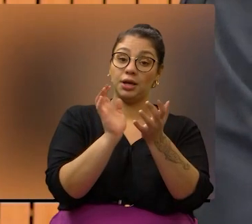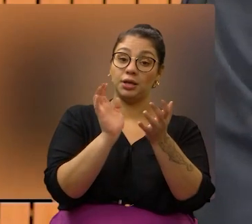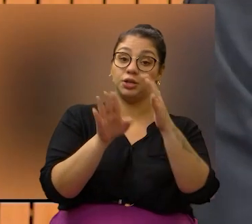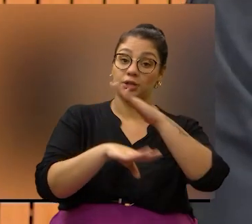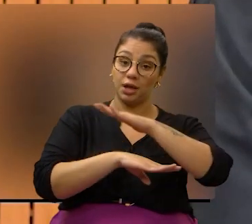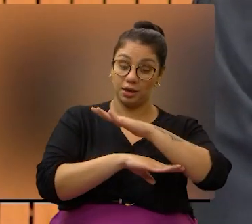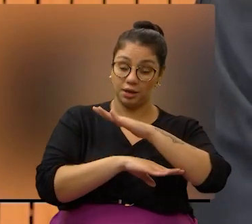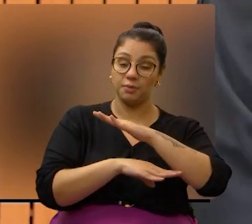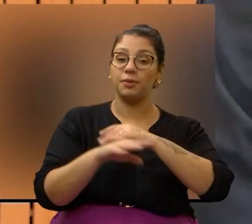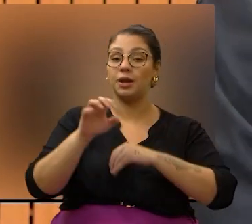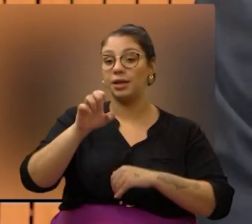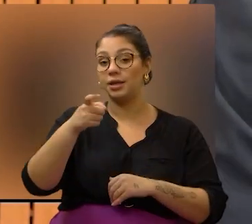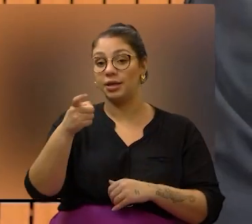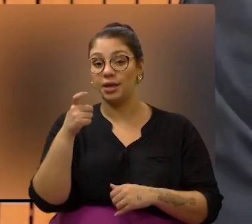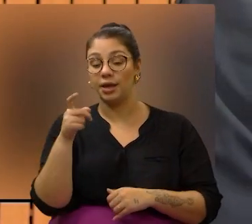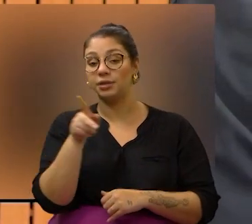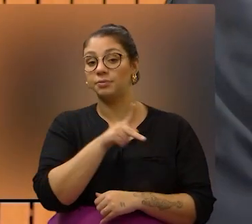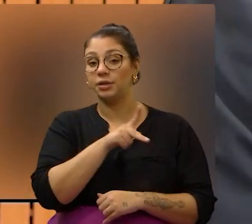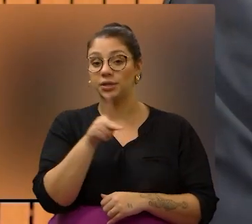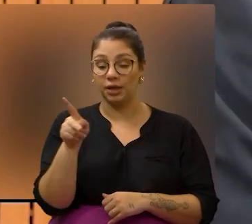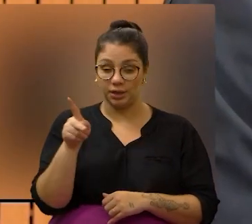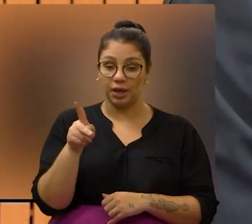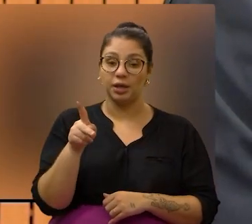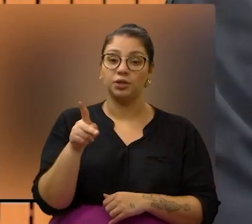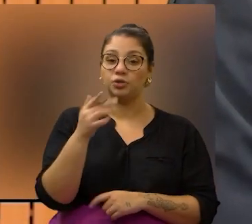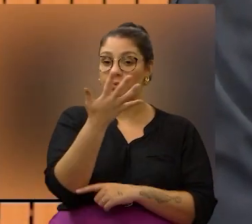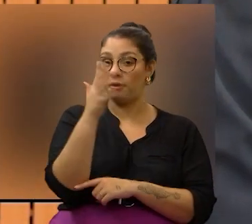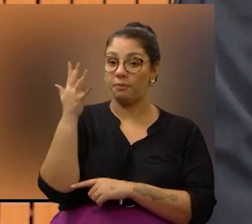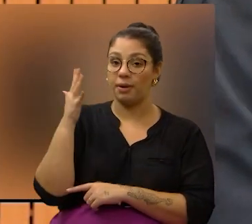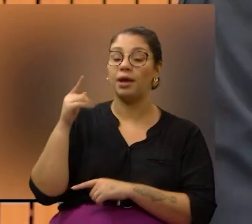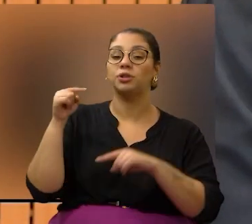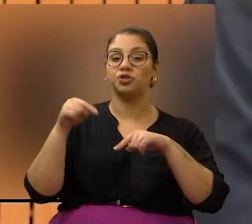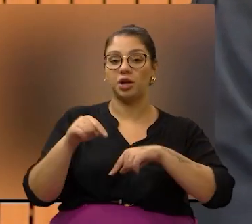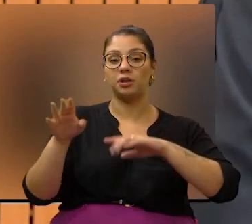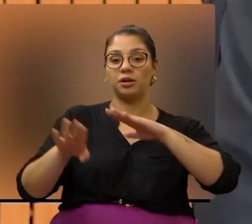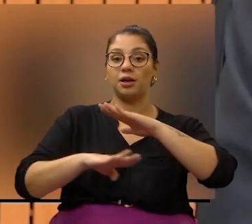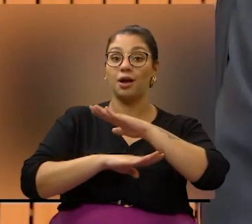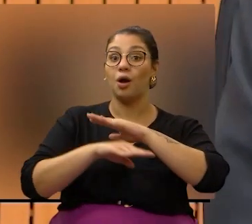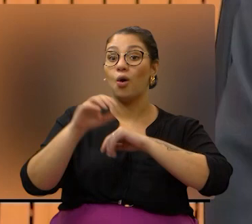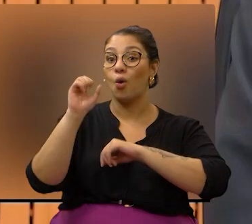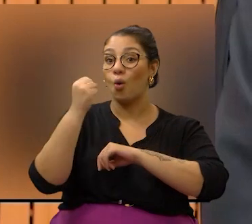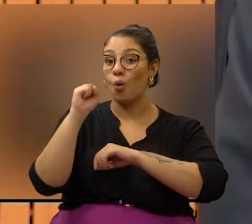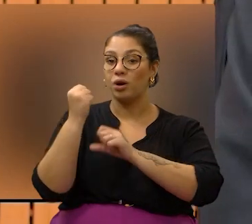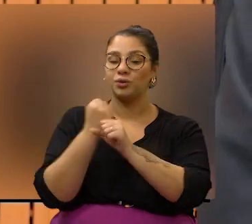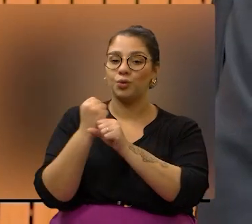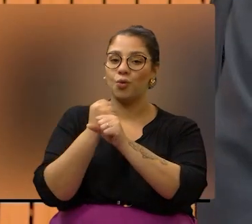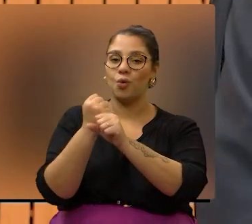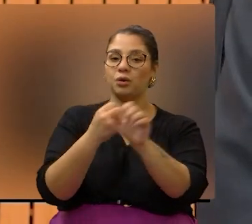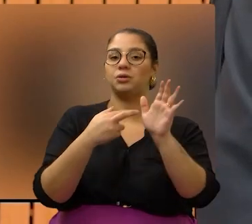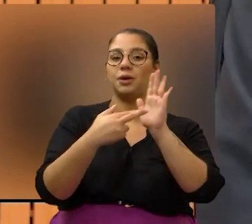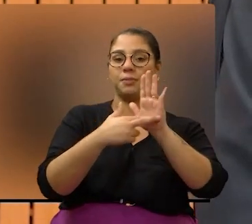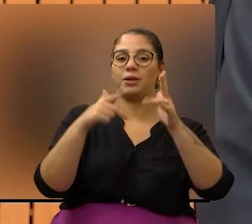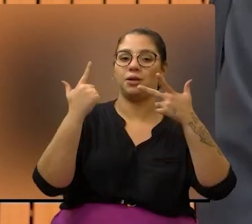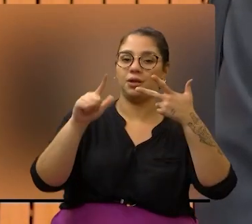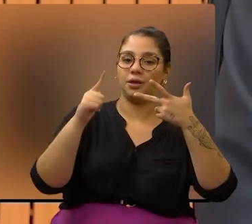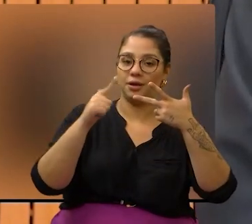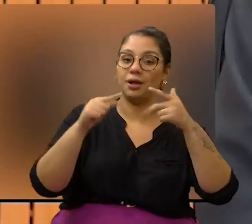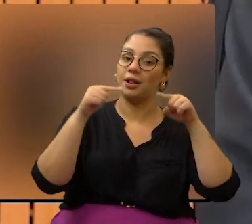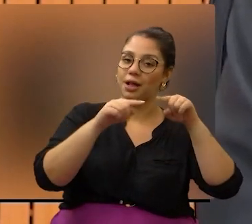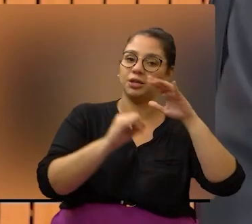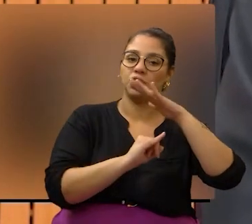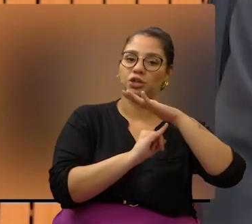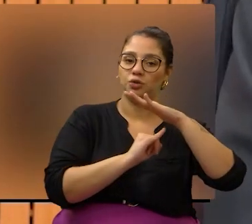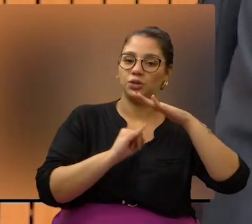Câmara de Campinas e ex-presidente da Comissão de Meio Ambiente da Casa, que por oito anos representou o Legislativo da